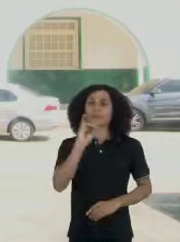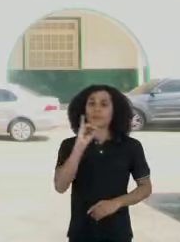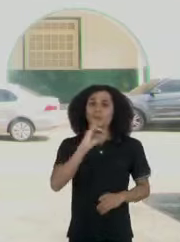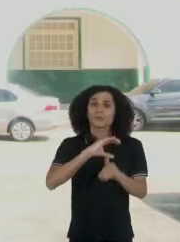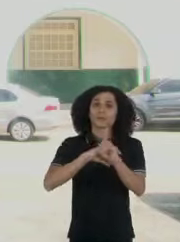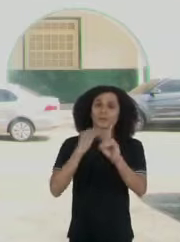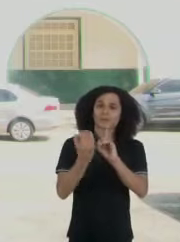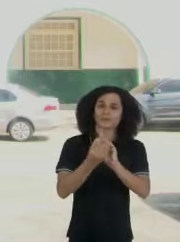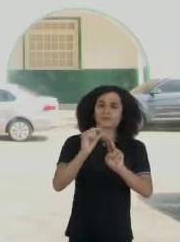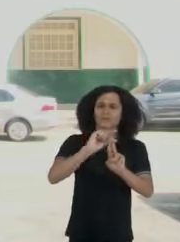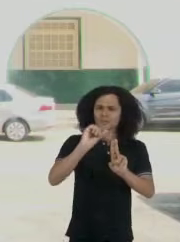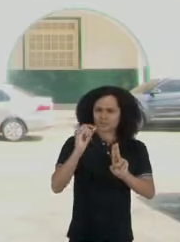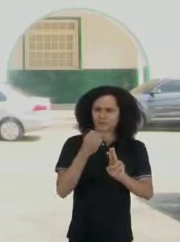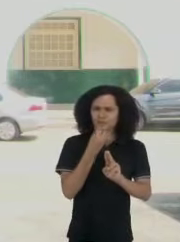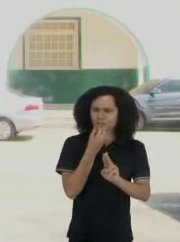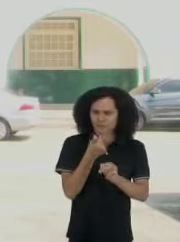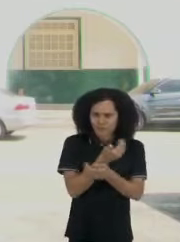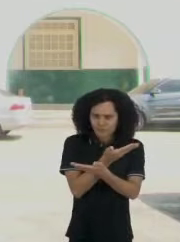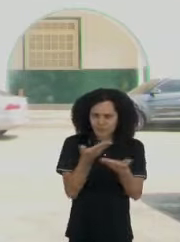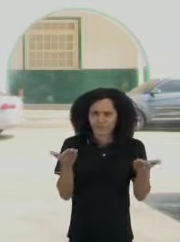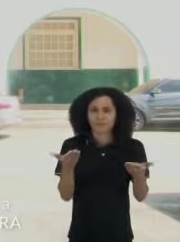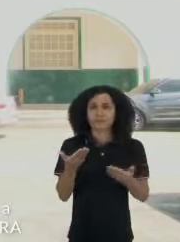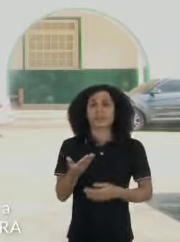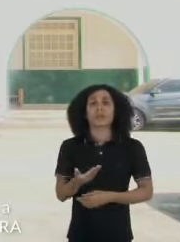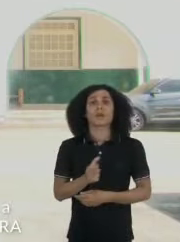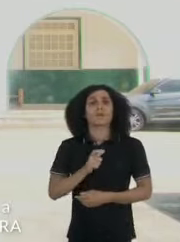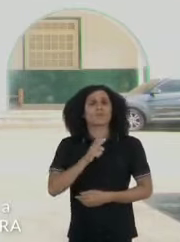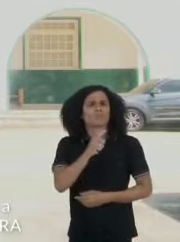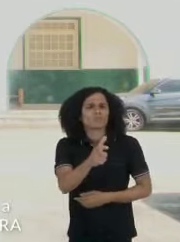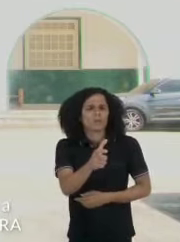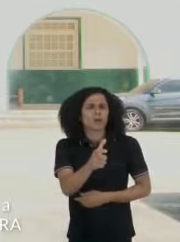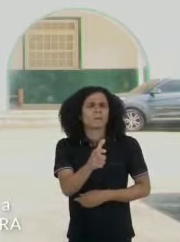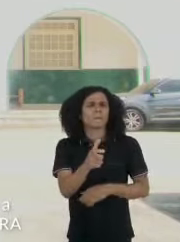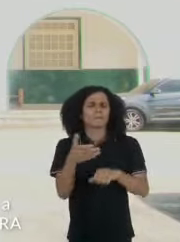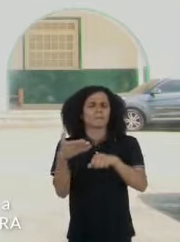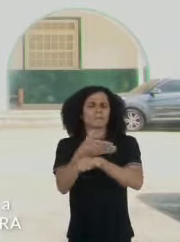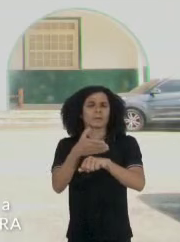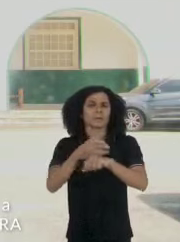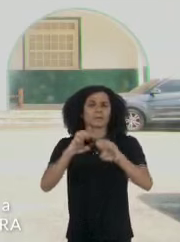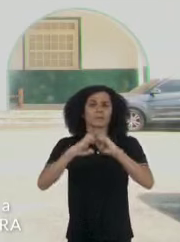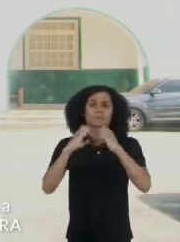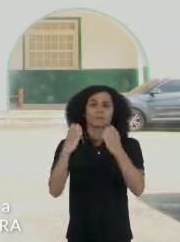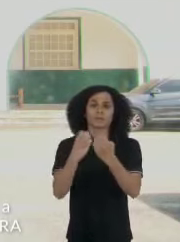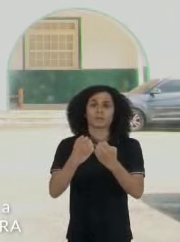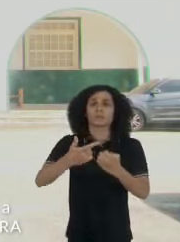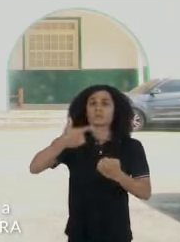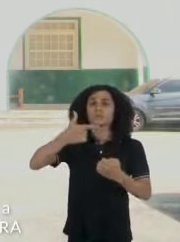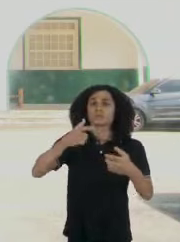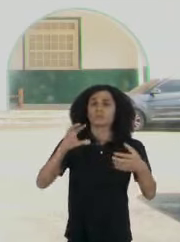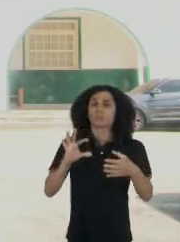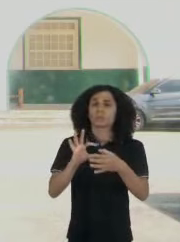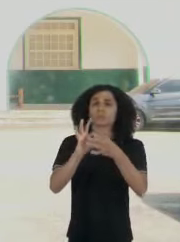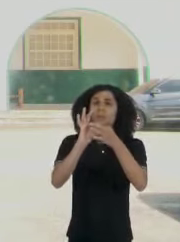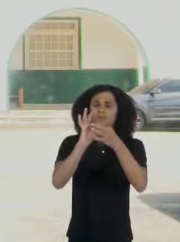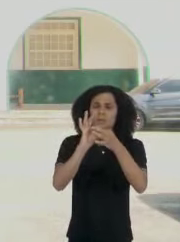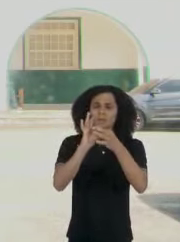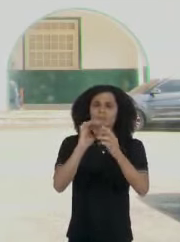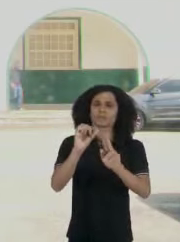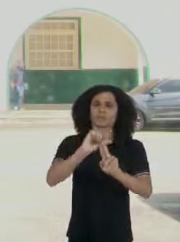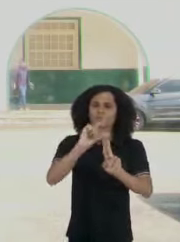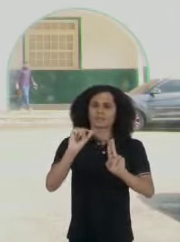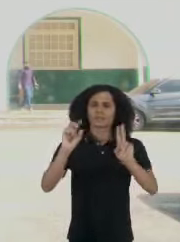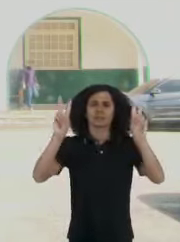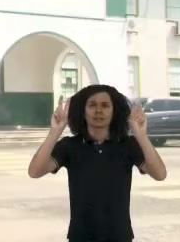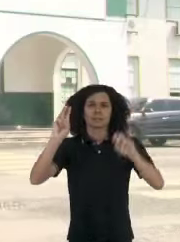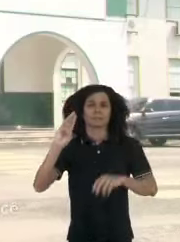Olá, comunidade ufraniana, tudo bem com vocês? Estou aqui hoje para convidá-los a participar do segundo Conecta UFRA com o tema